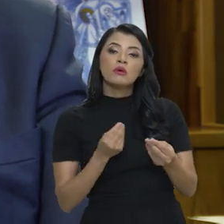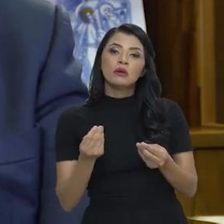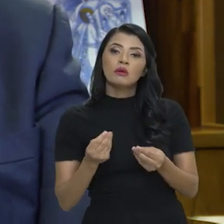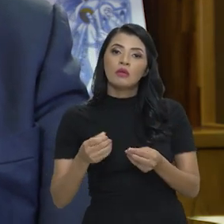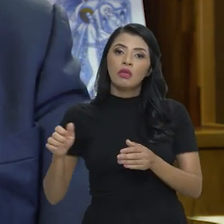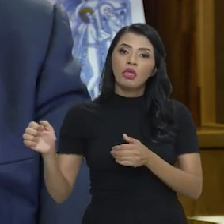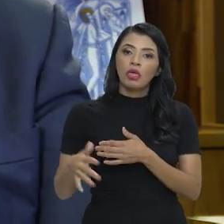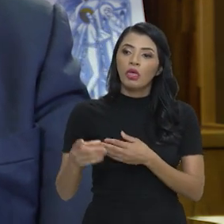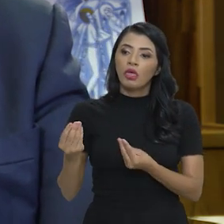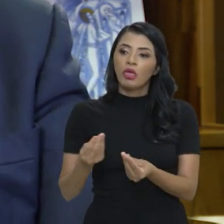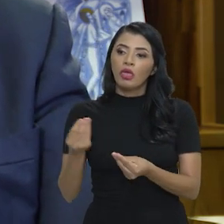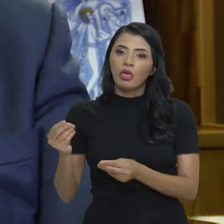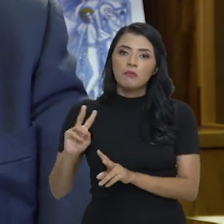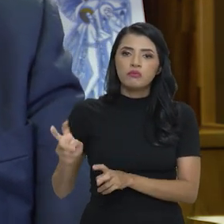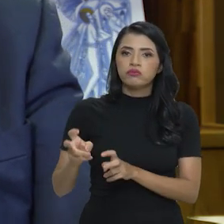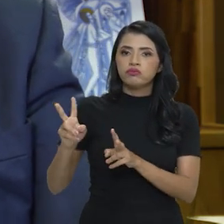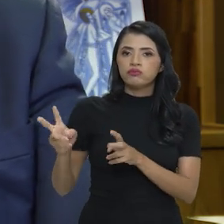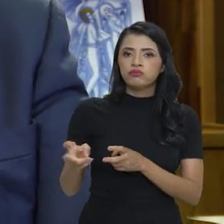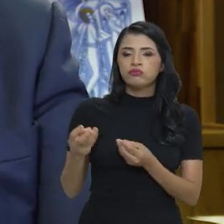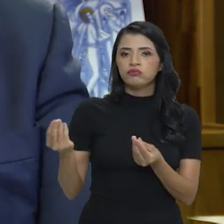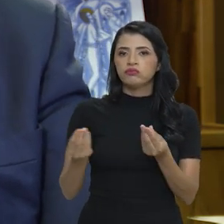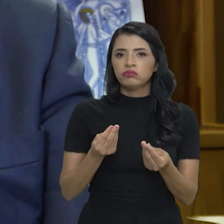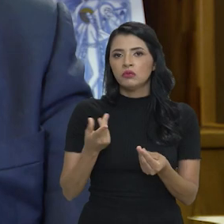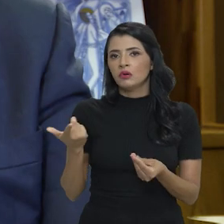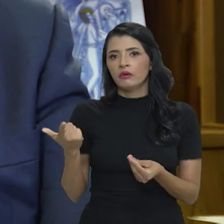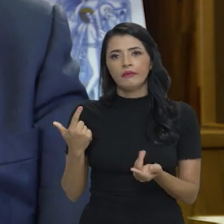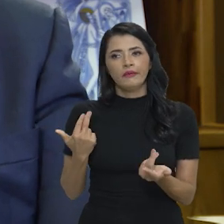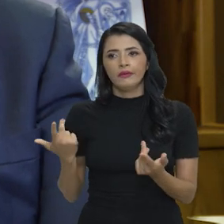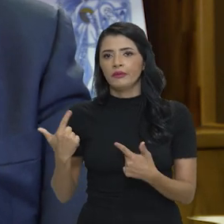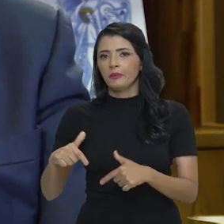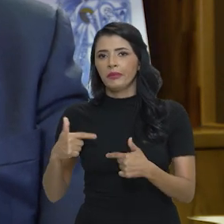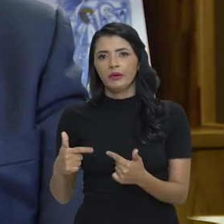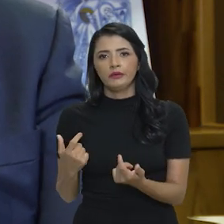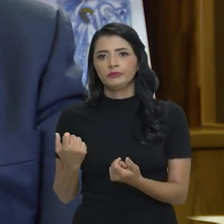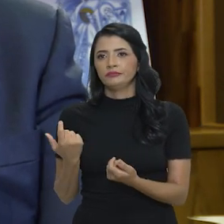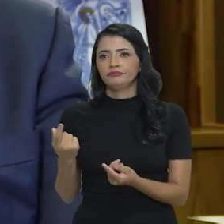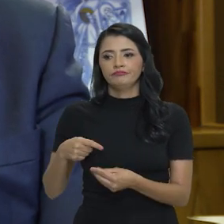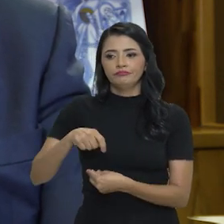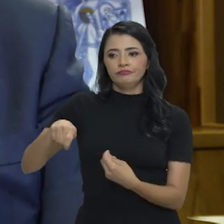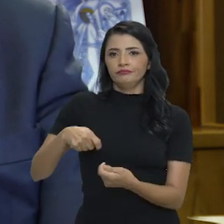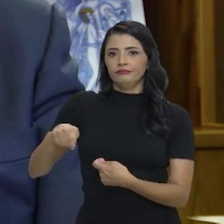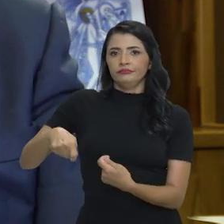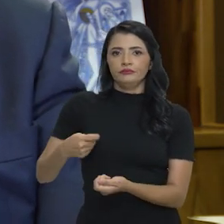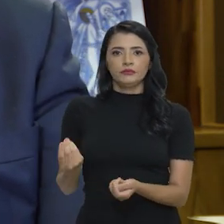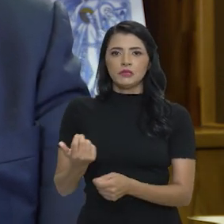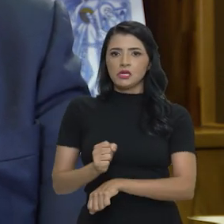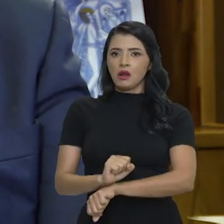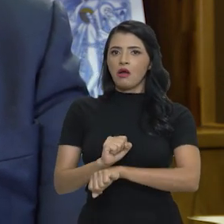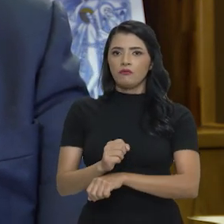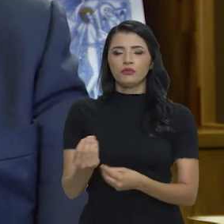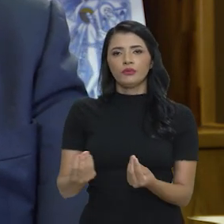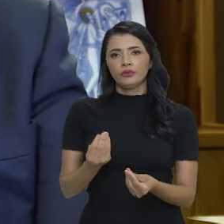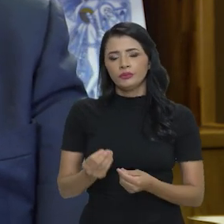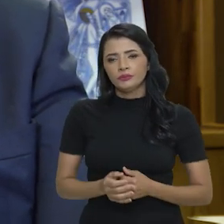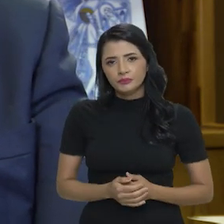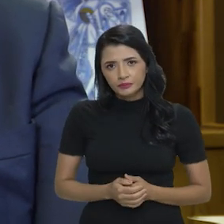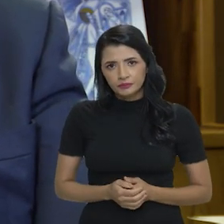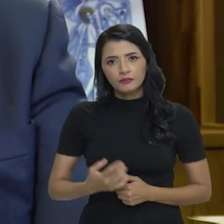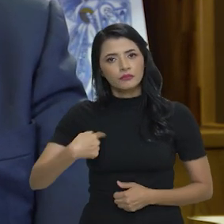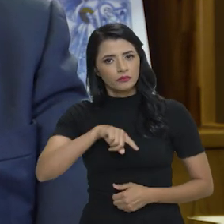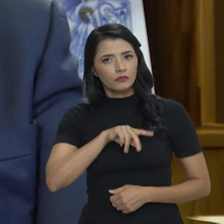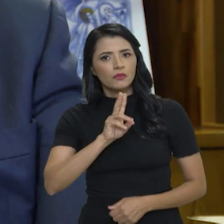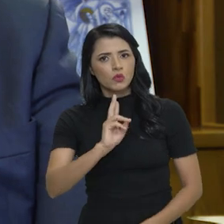a uma precarização tamanha que chegue ao trabalho análogo da escravidão. Agora, nós vamos